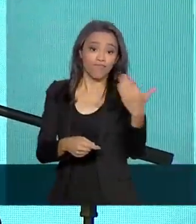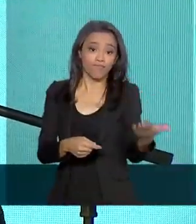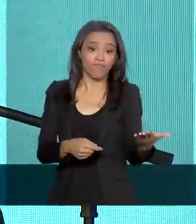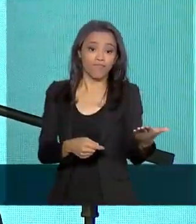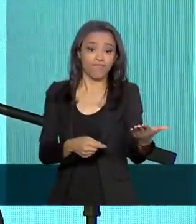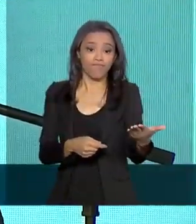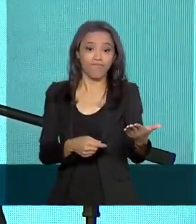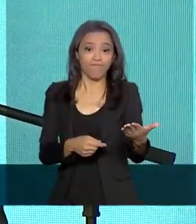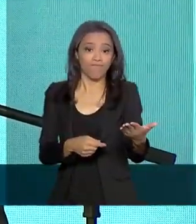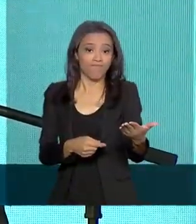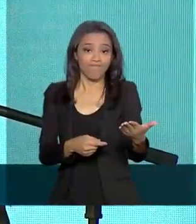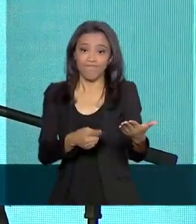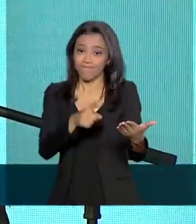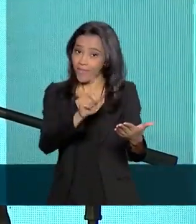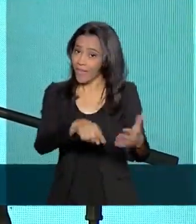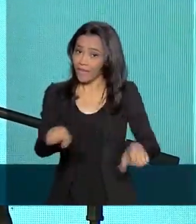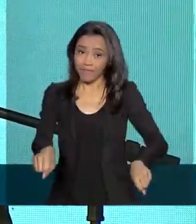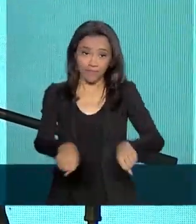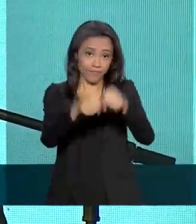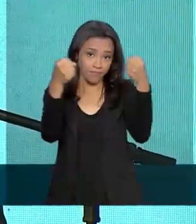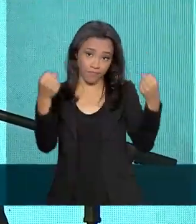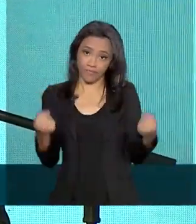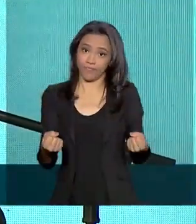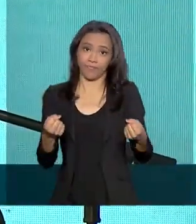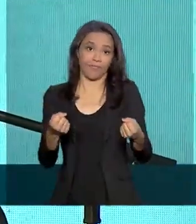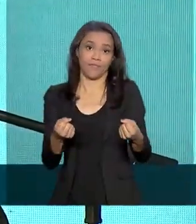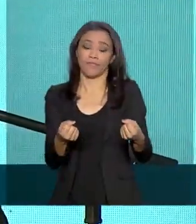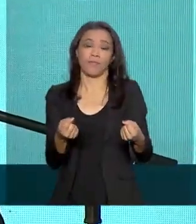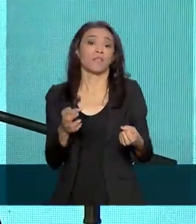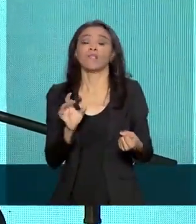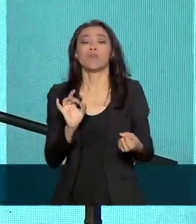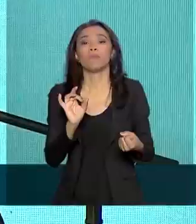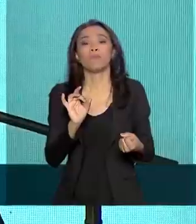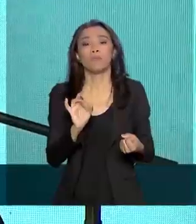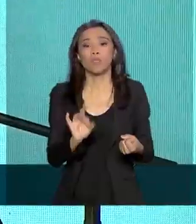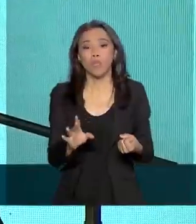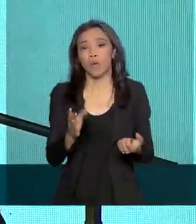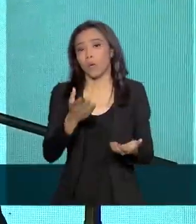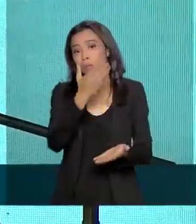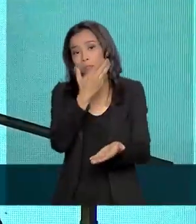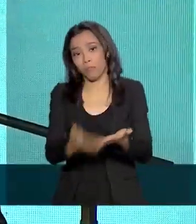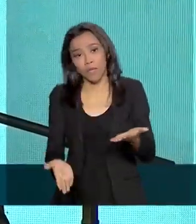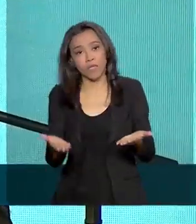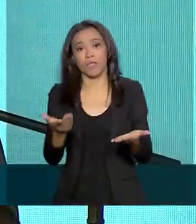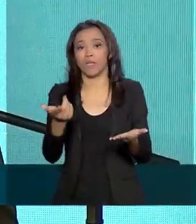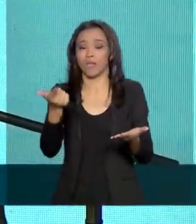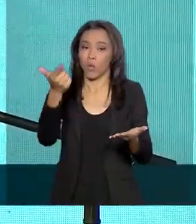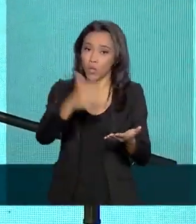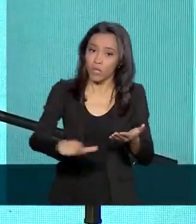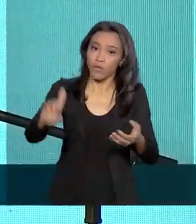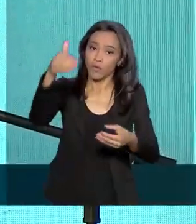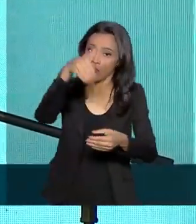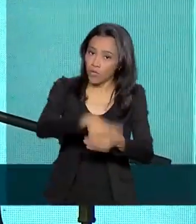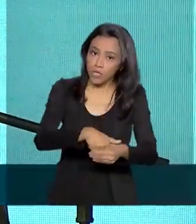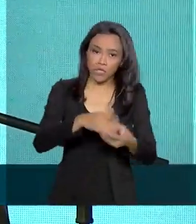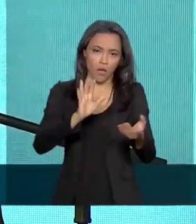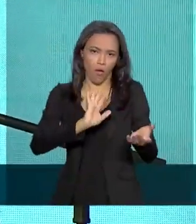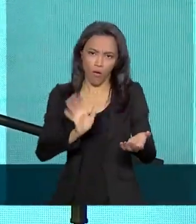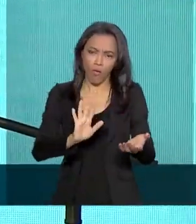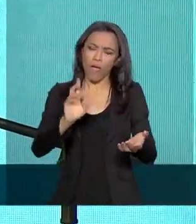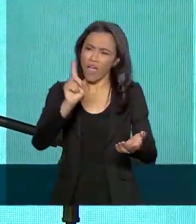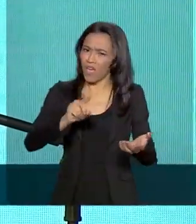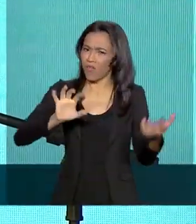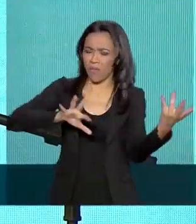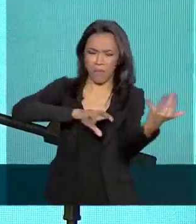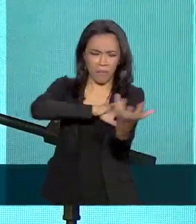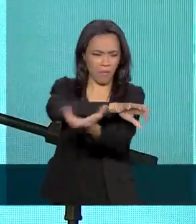A consequência final é o fracasso. Não é apenas perder uma reeleição ou não fazer seu sucessor. É o caos